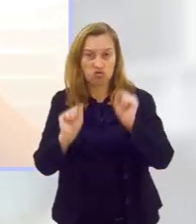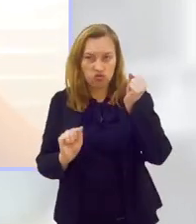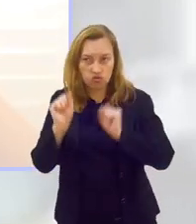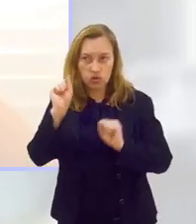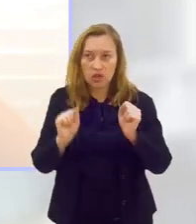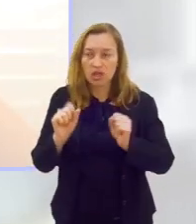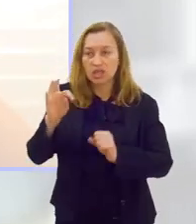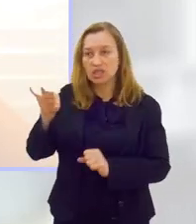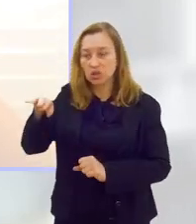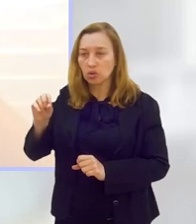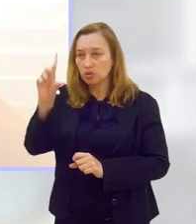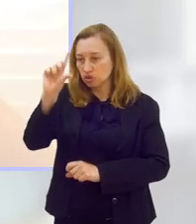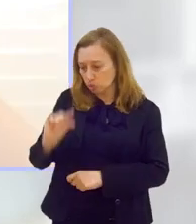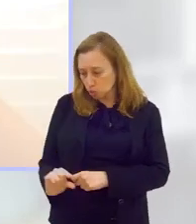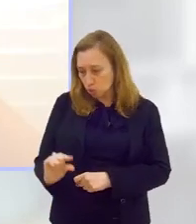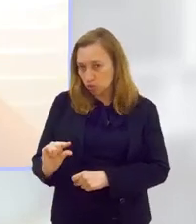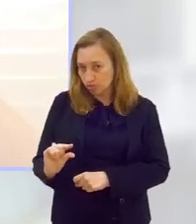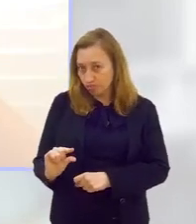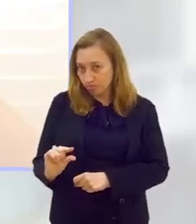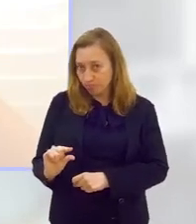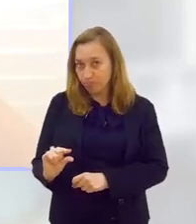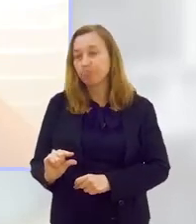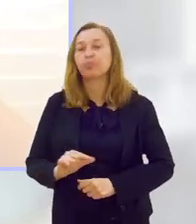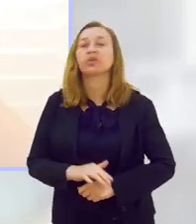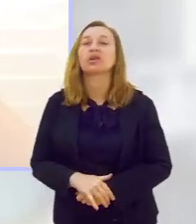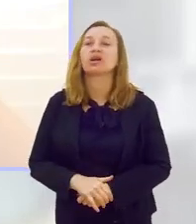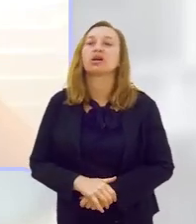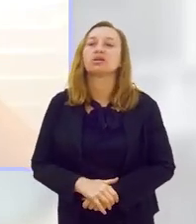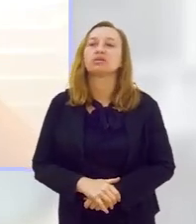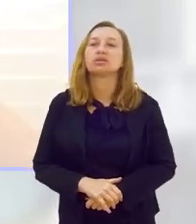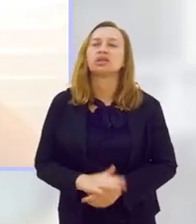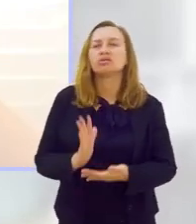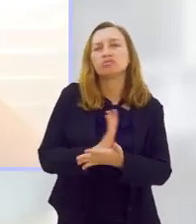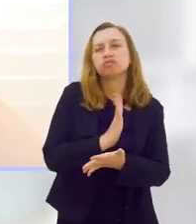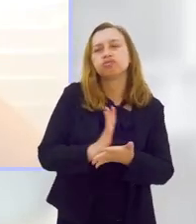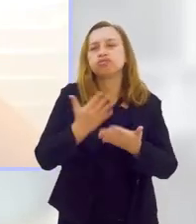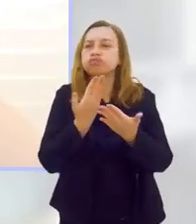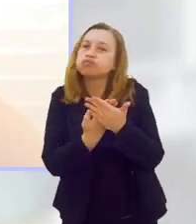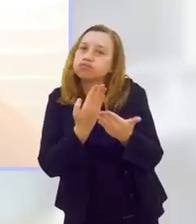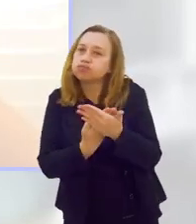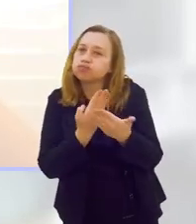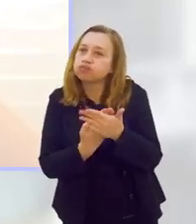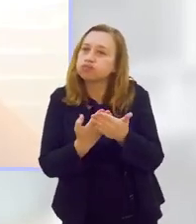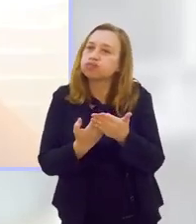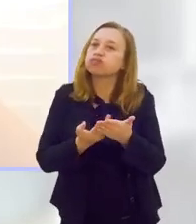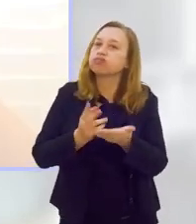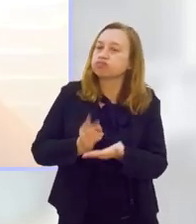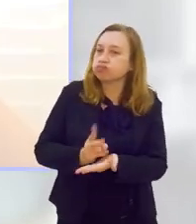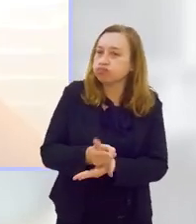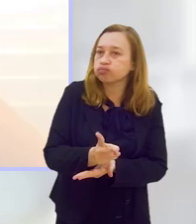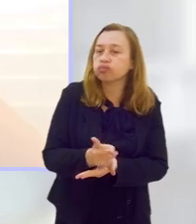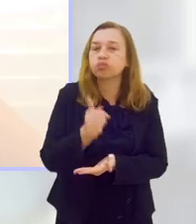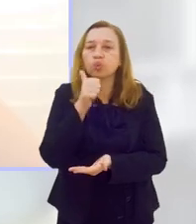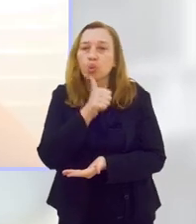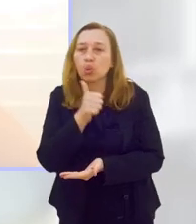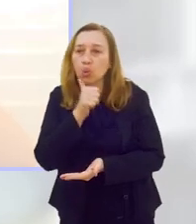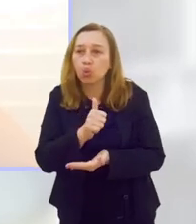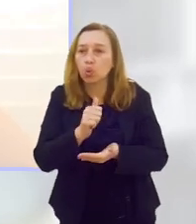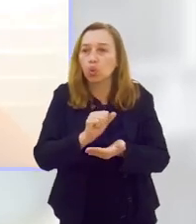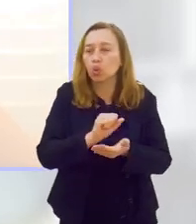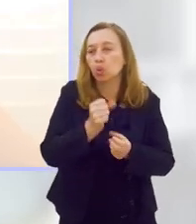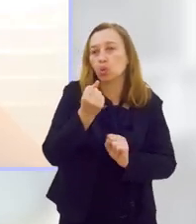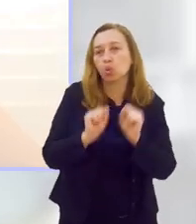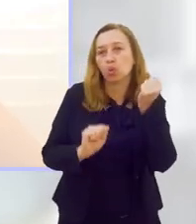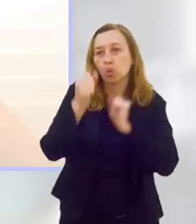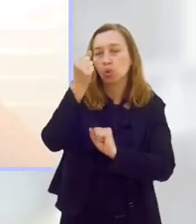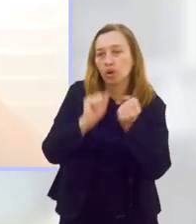Tem alguns estupros que estão em andamento com mulheres que praticam atividade física desde